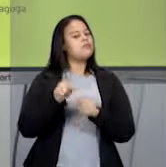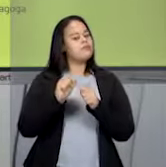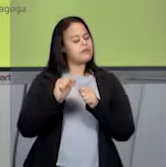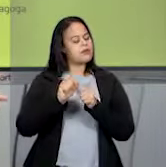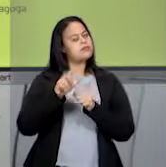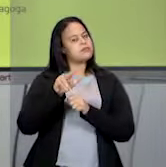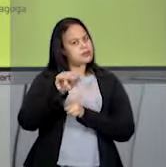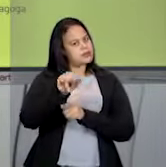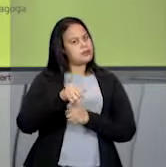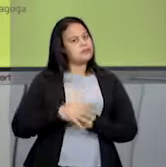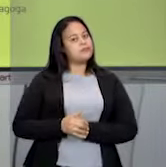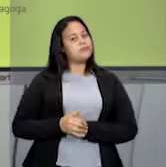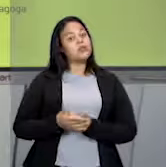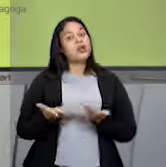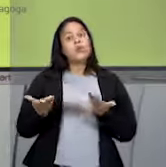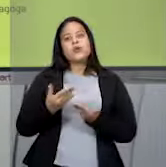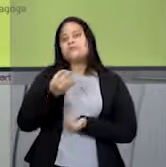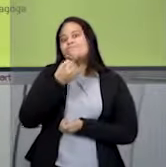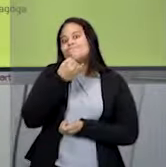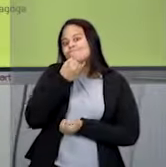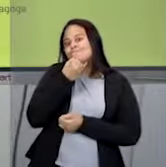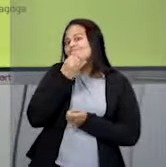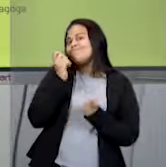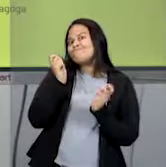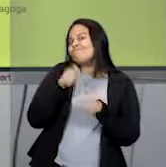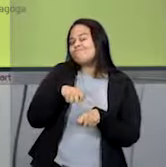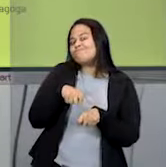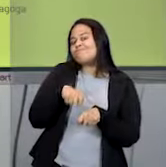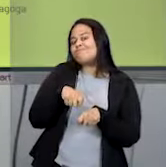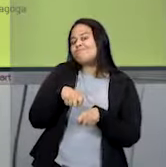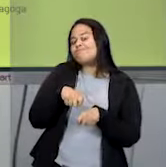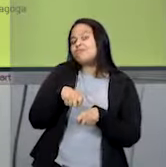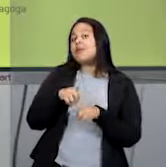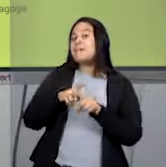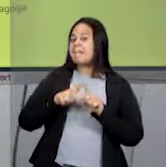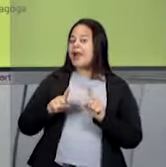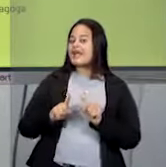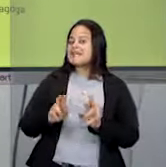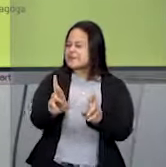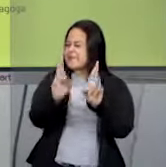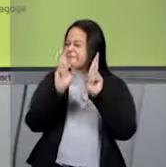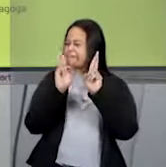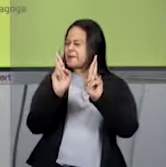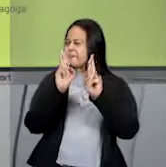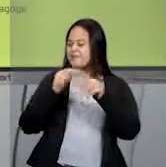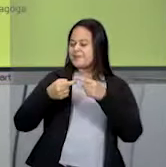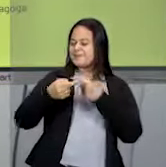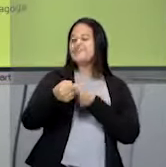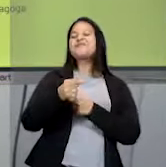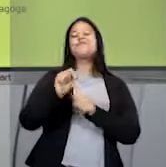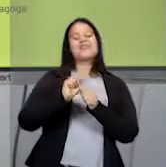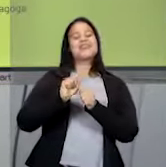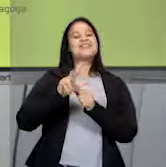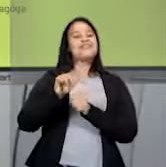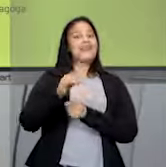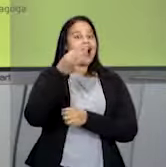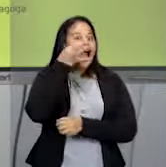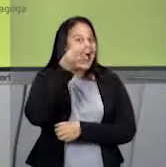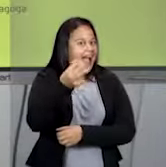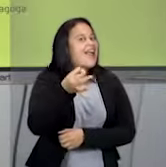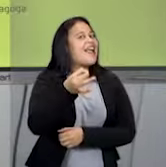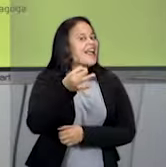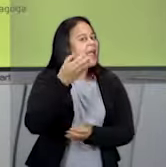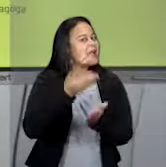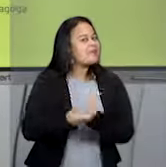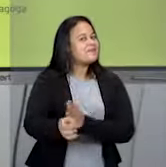tá bom? Hoje, infelizmente, não vai ser possível contemplar essa aula, mas eu prometo para você que em breve nós teremos. Fique ligadinha, hein? Não